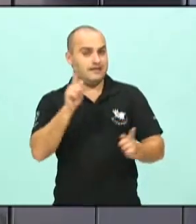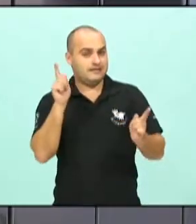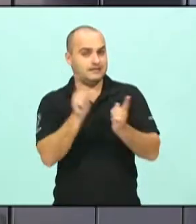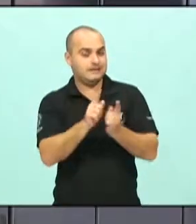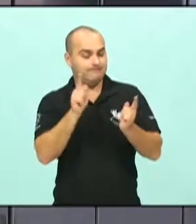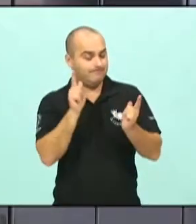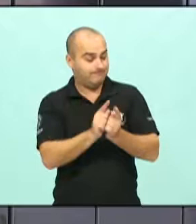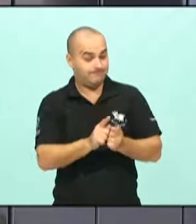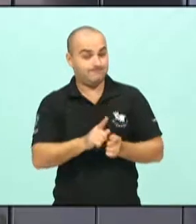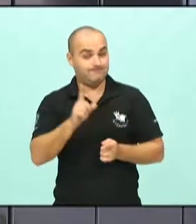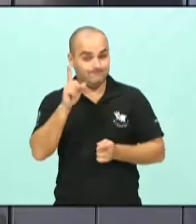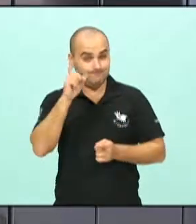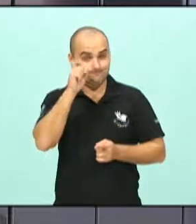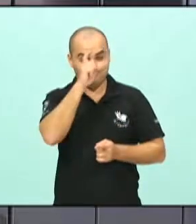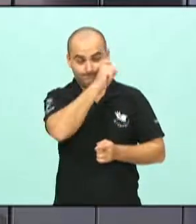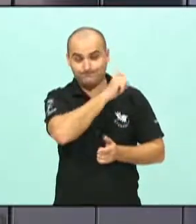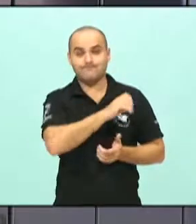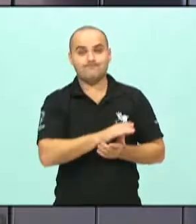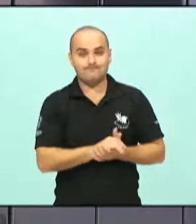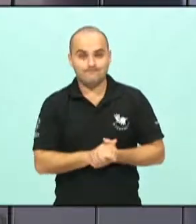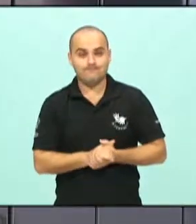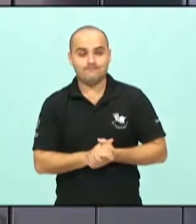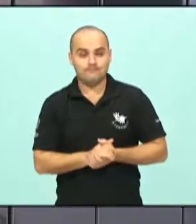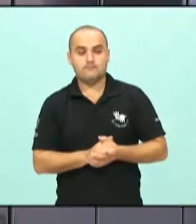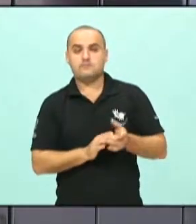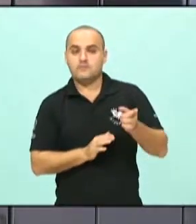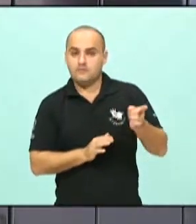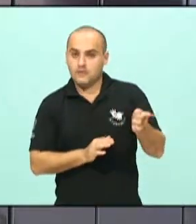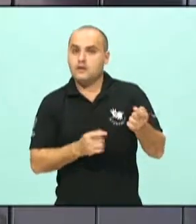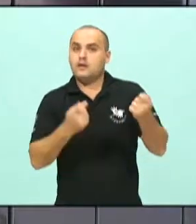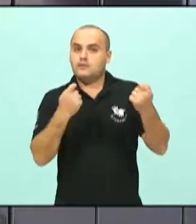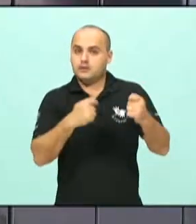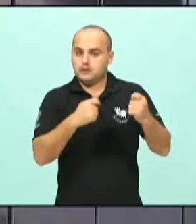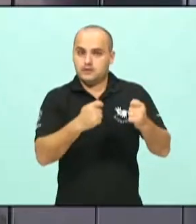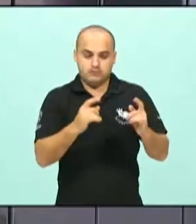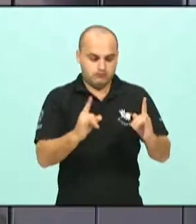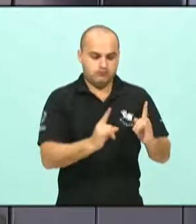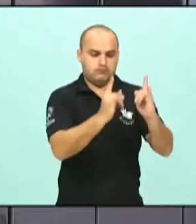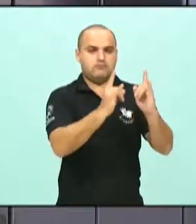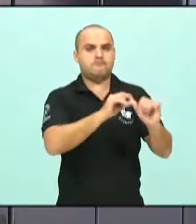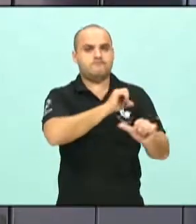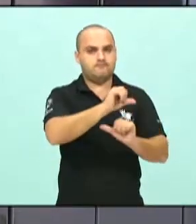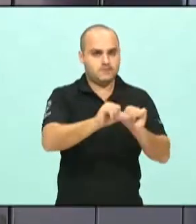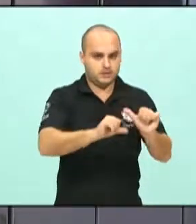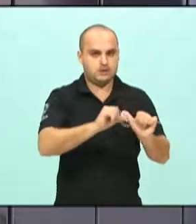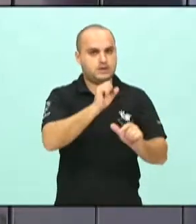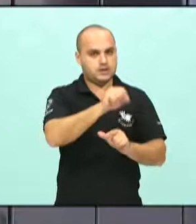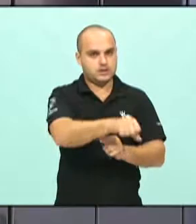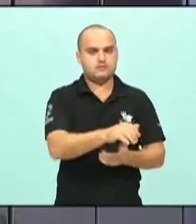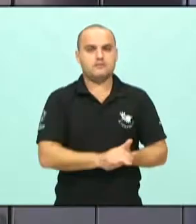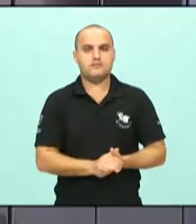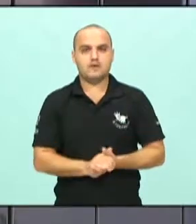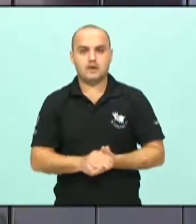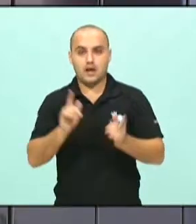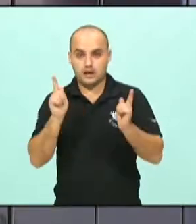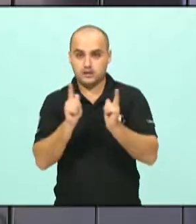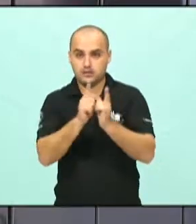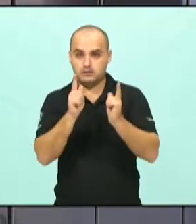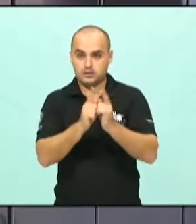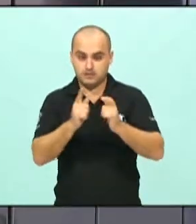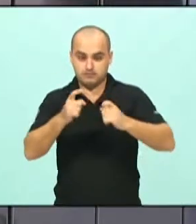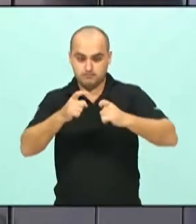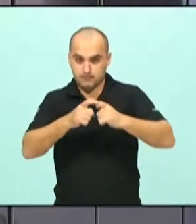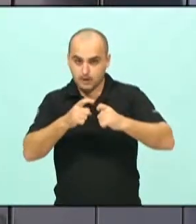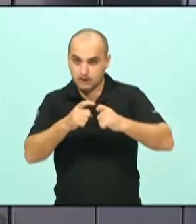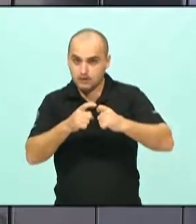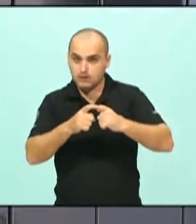É uma estrutura física que pode ser e precisa ser melhorada. O atendimento dos médicos no relato das pessoas,